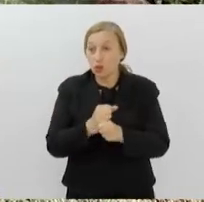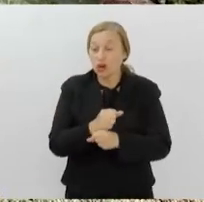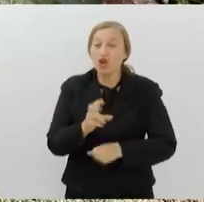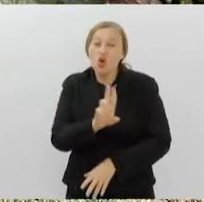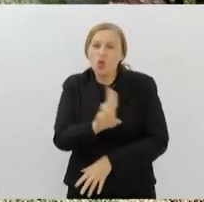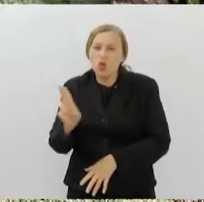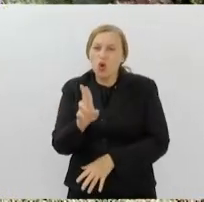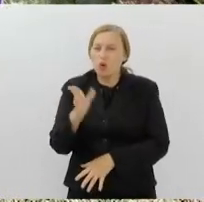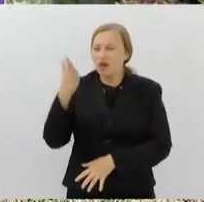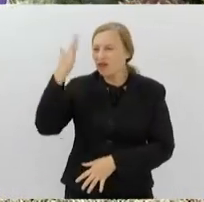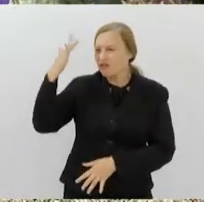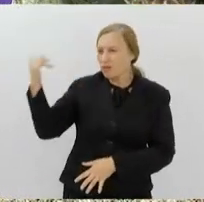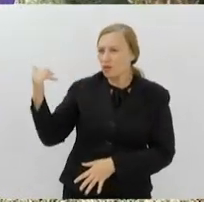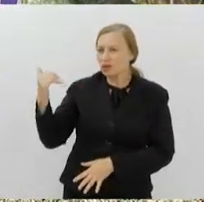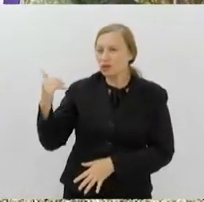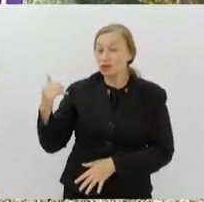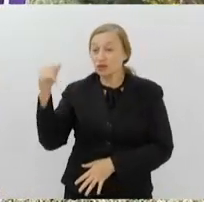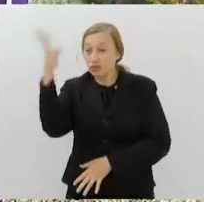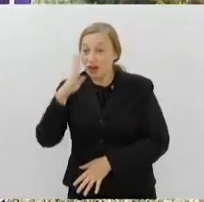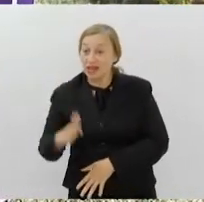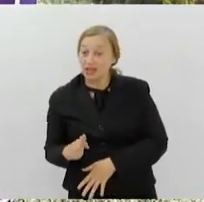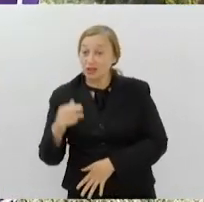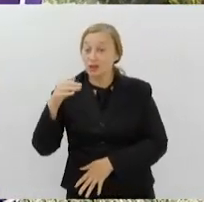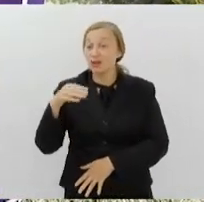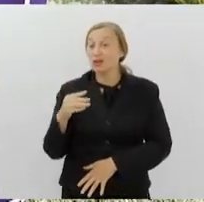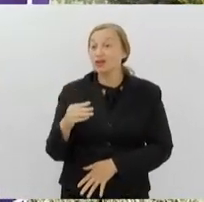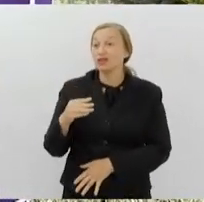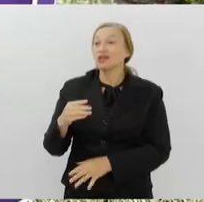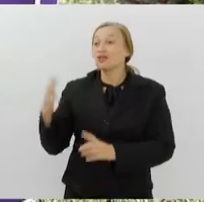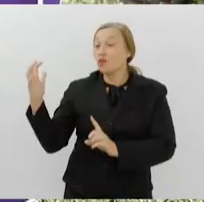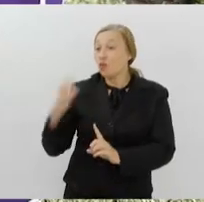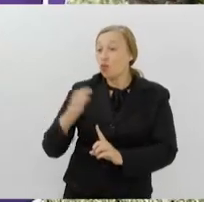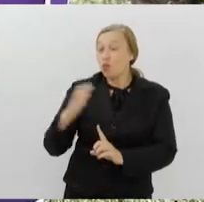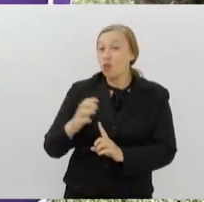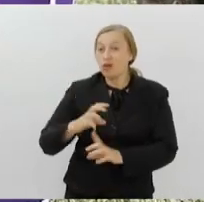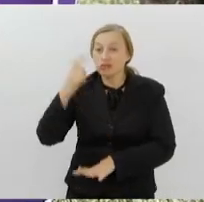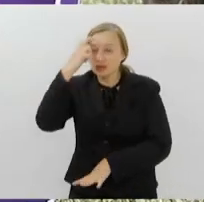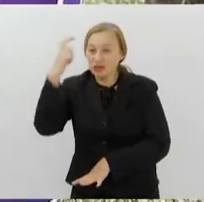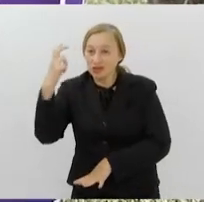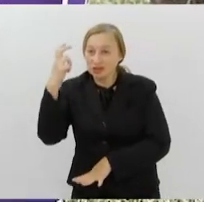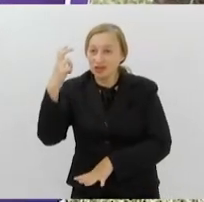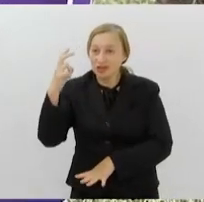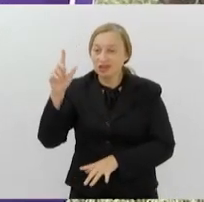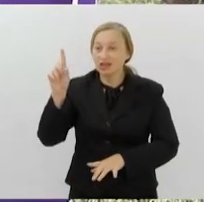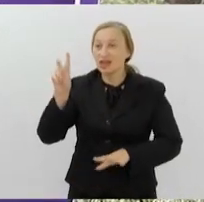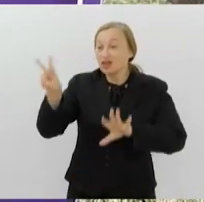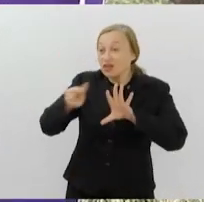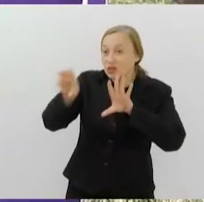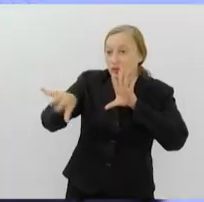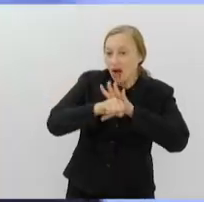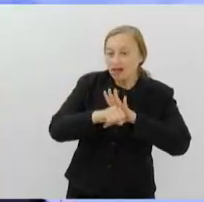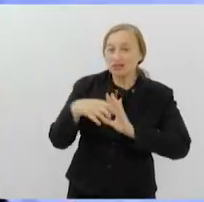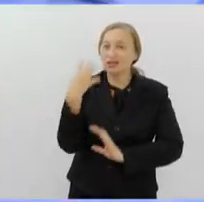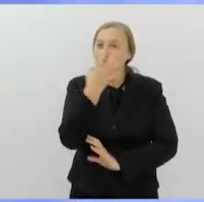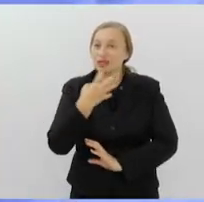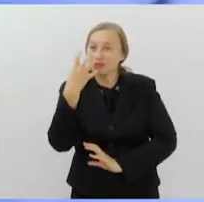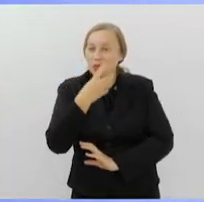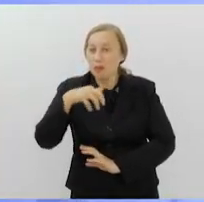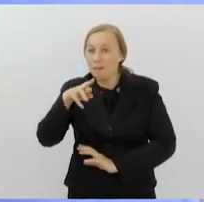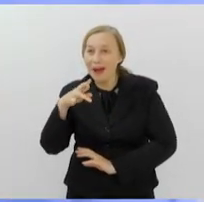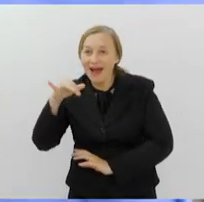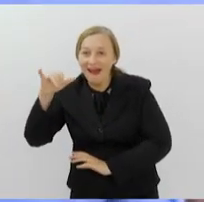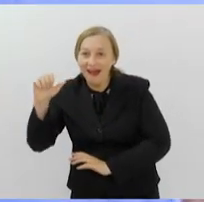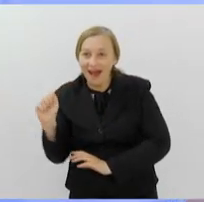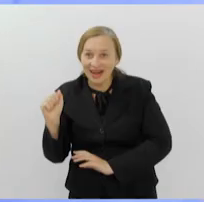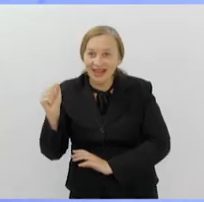nome feminino mais popular do Brasil está sendo celebrado por sua influência cultural nas artes visuais e música. A exposição Marias, na